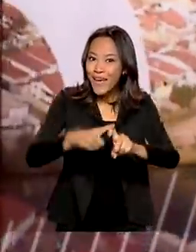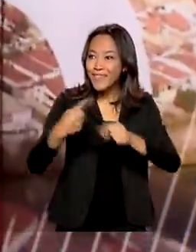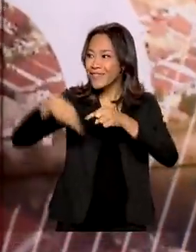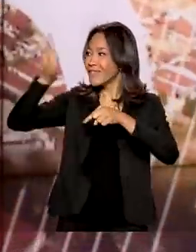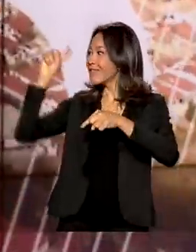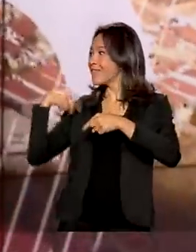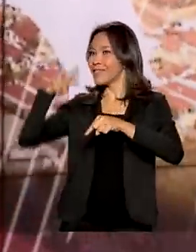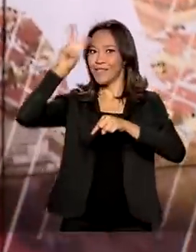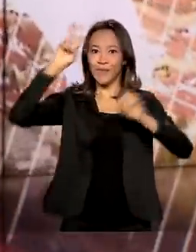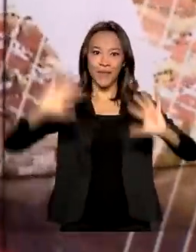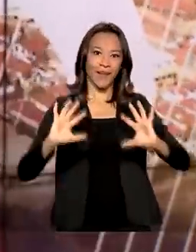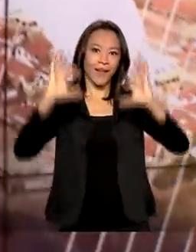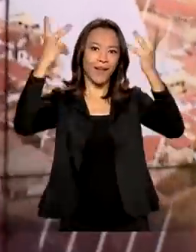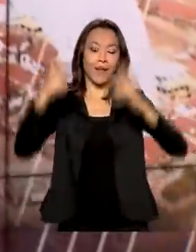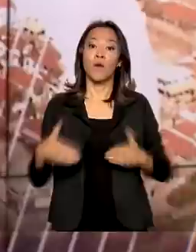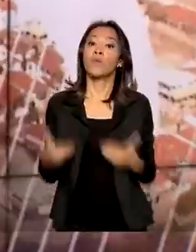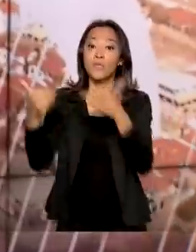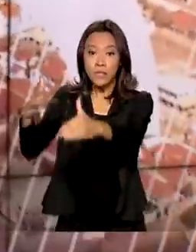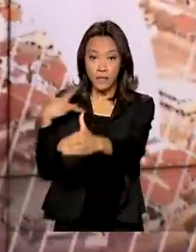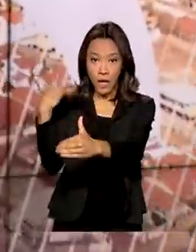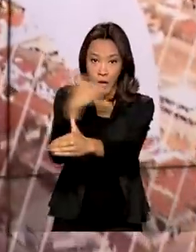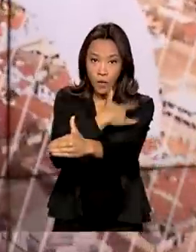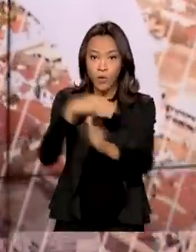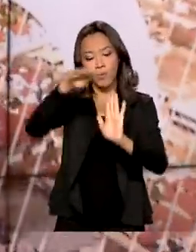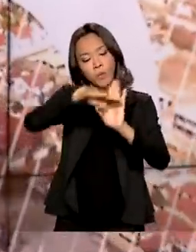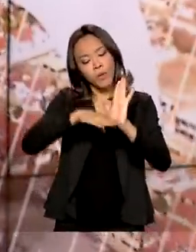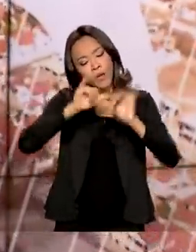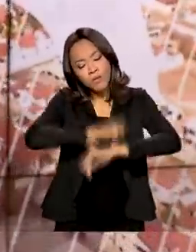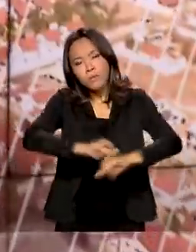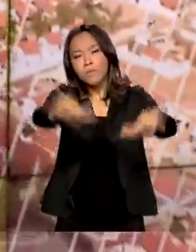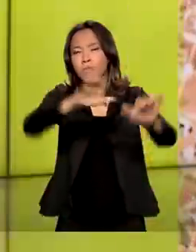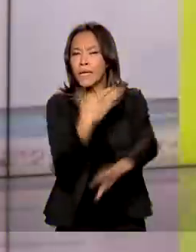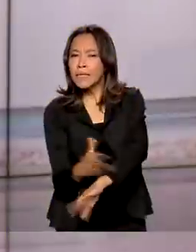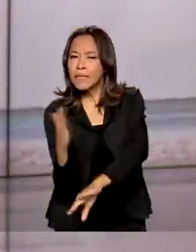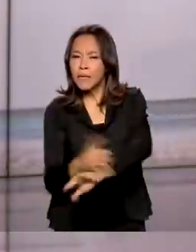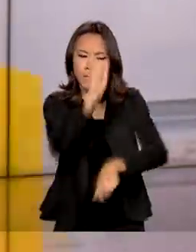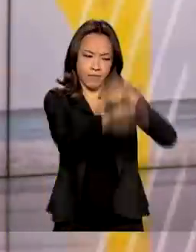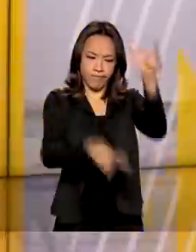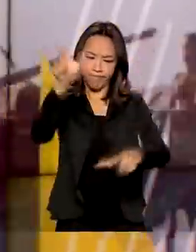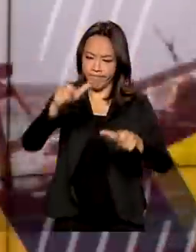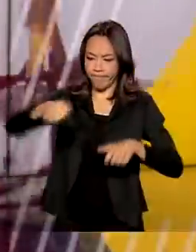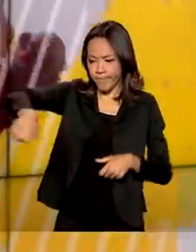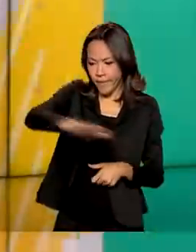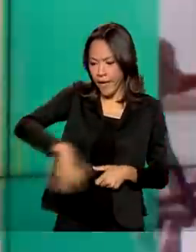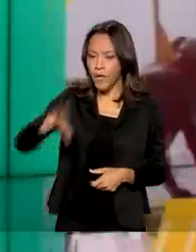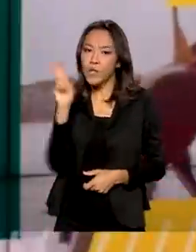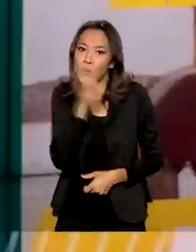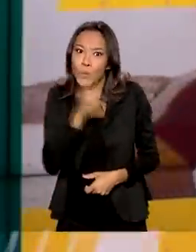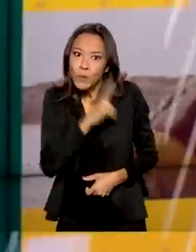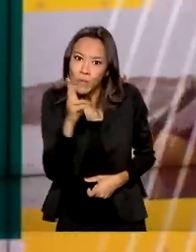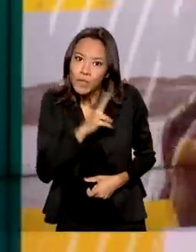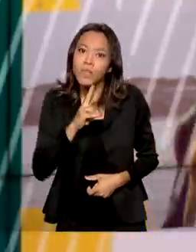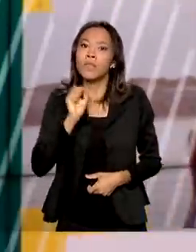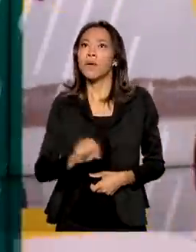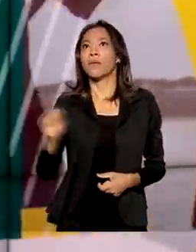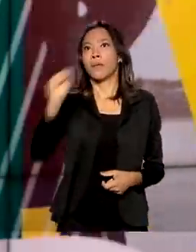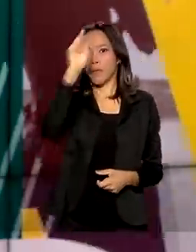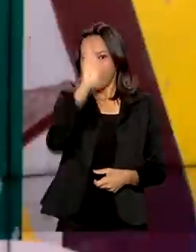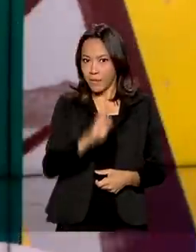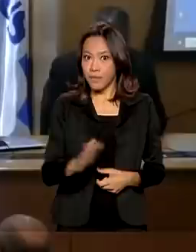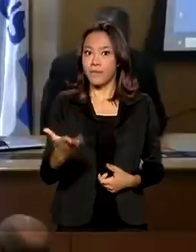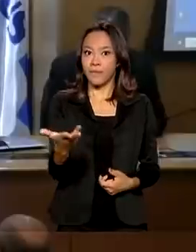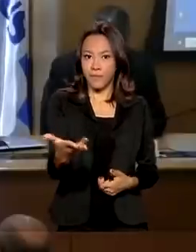-feira, o Ministério da Saúde lançou um programa para capacitação de profissionais nas áreas de urgência e emergência em todo o país.